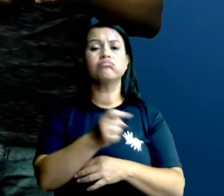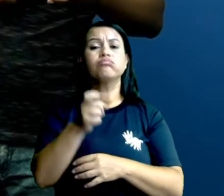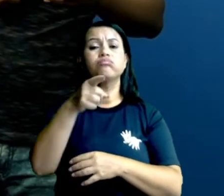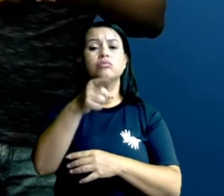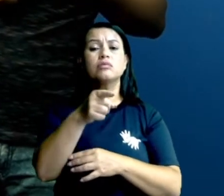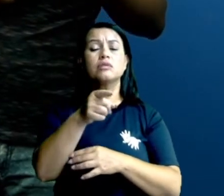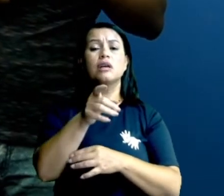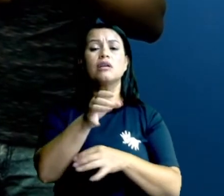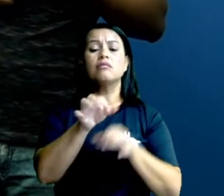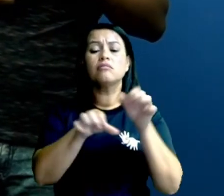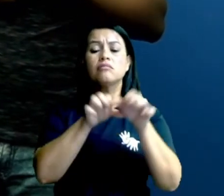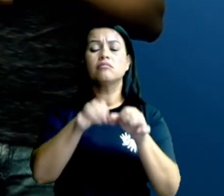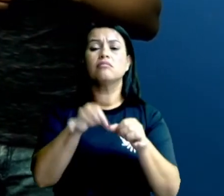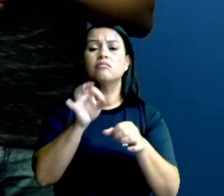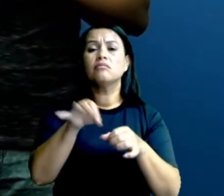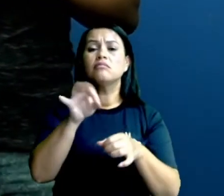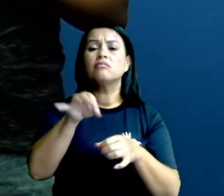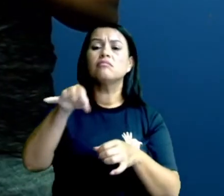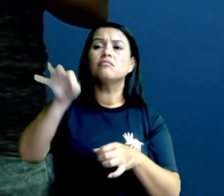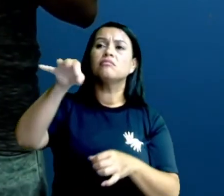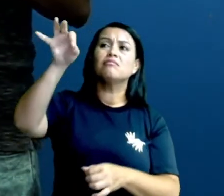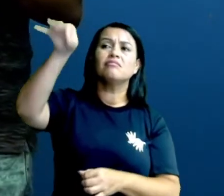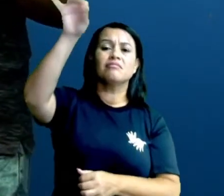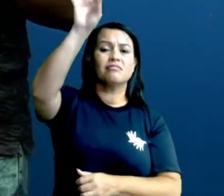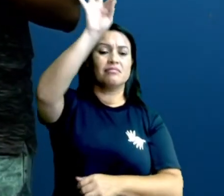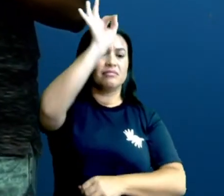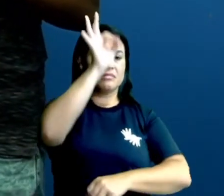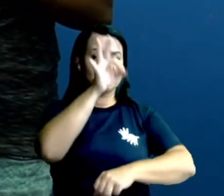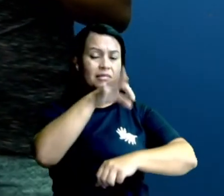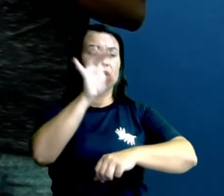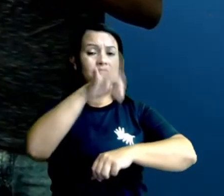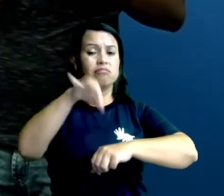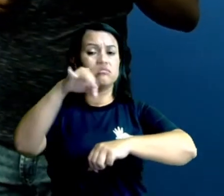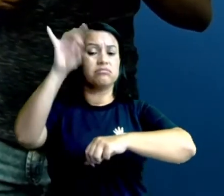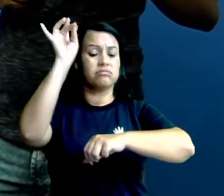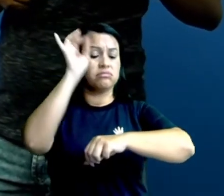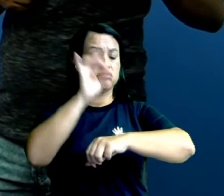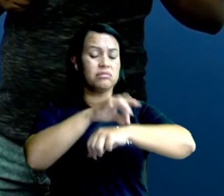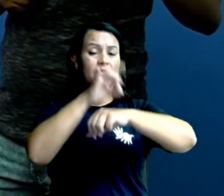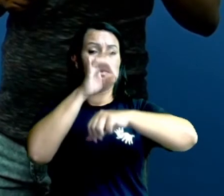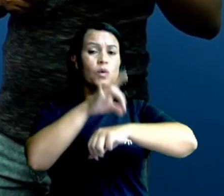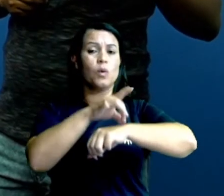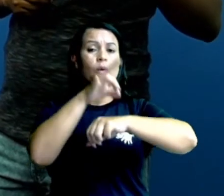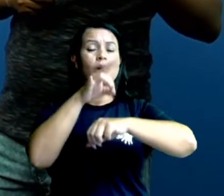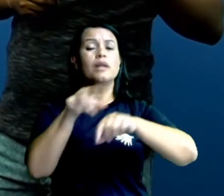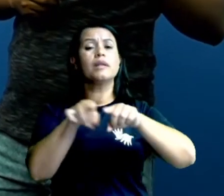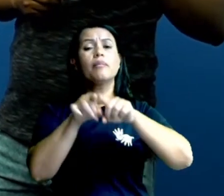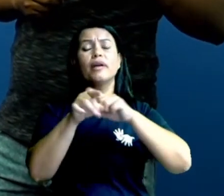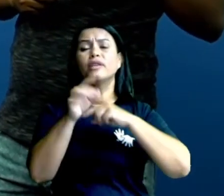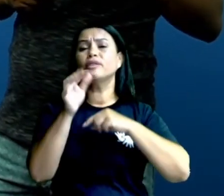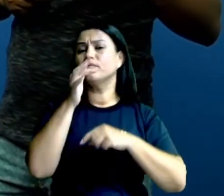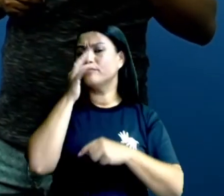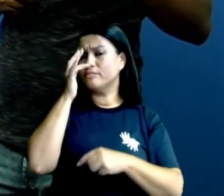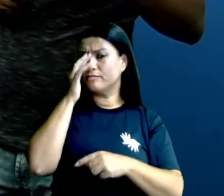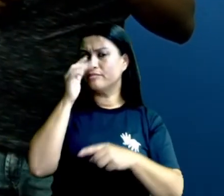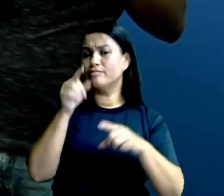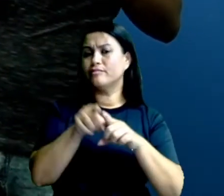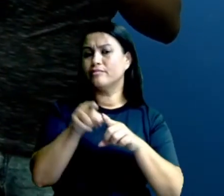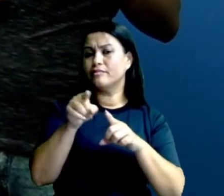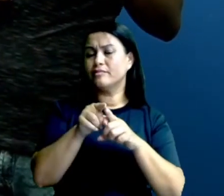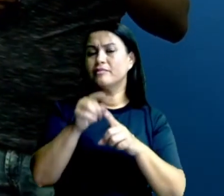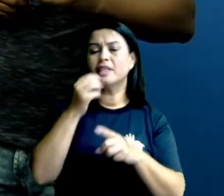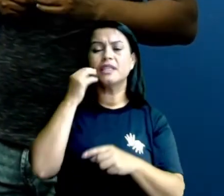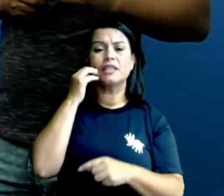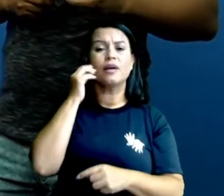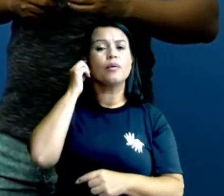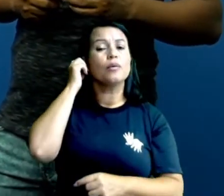mamíferos para sugar o sangue, para fazer o reparto sanguíneo, ou de flores para ir atrás do seu néctar,